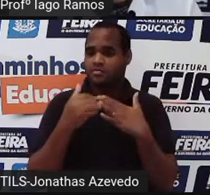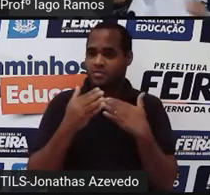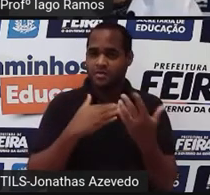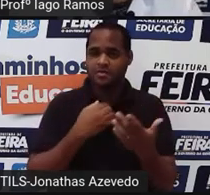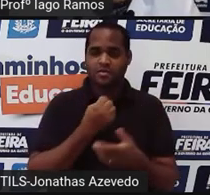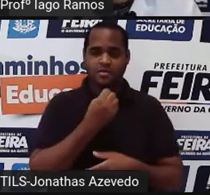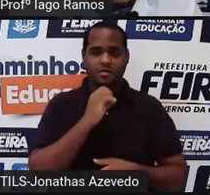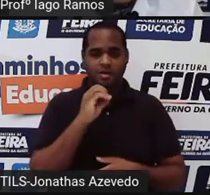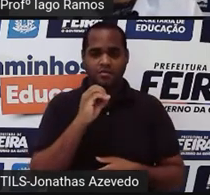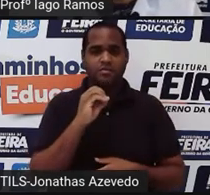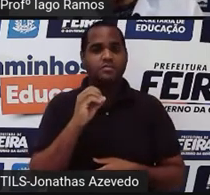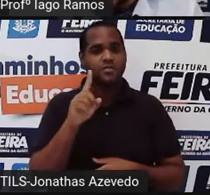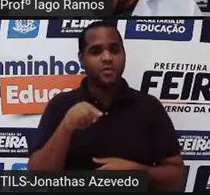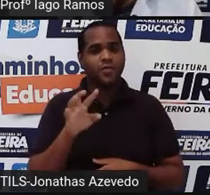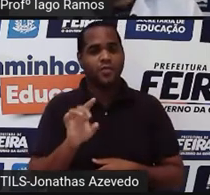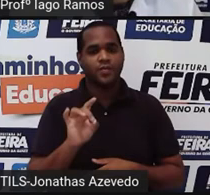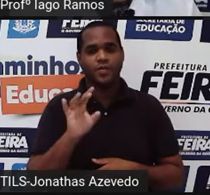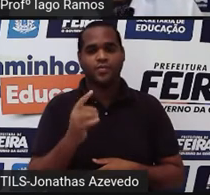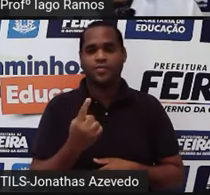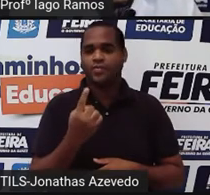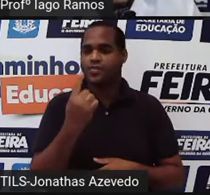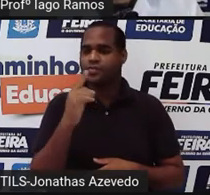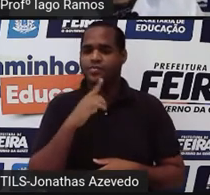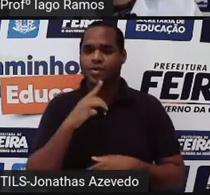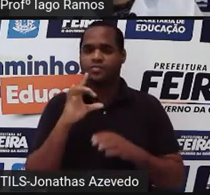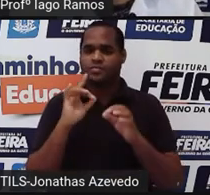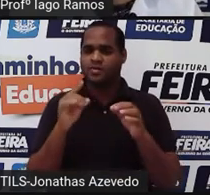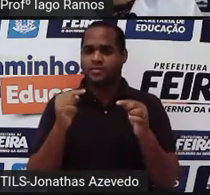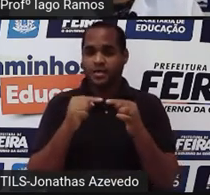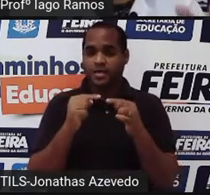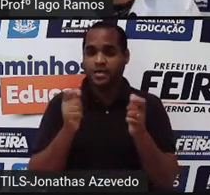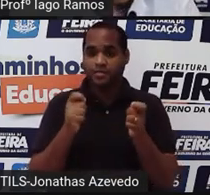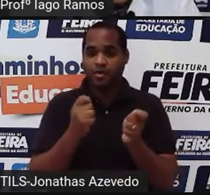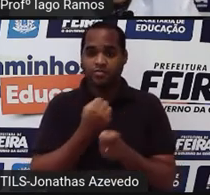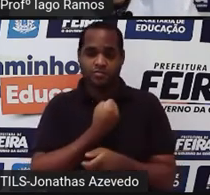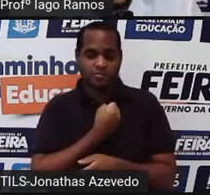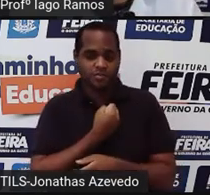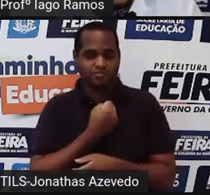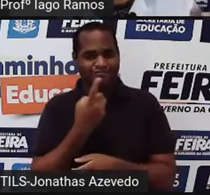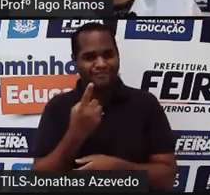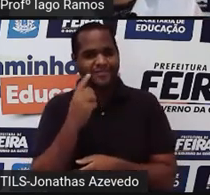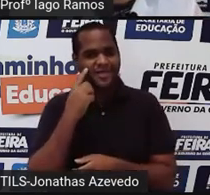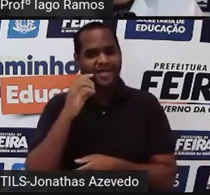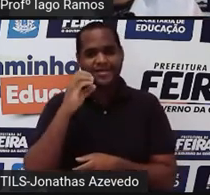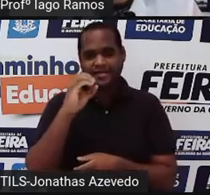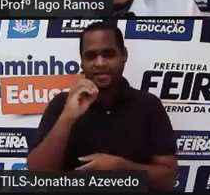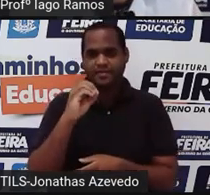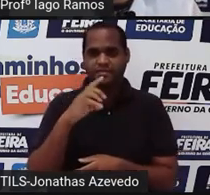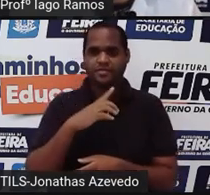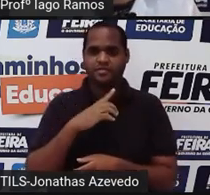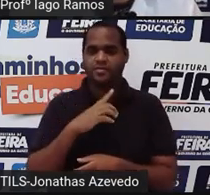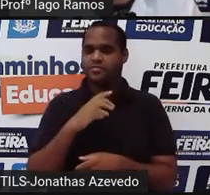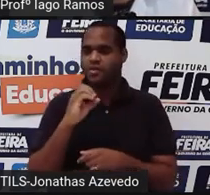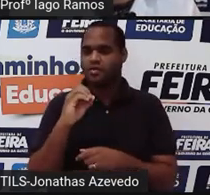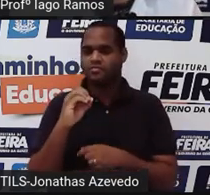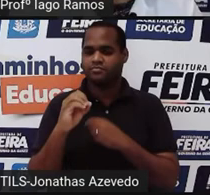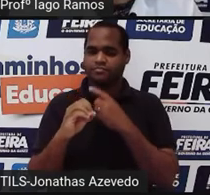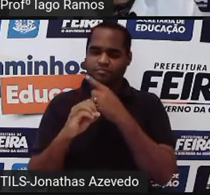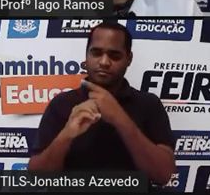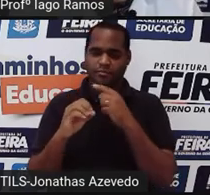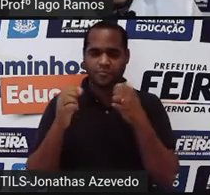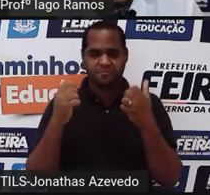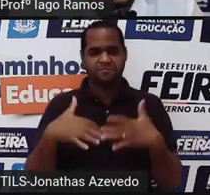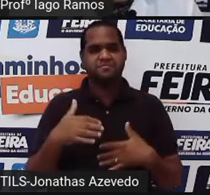tá? Então, esse é o único caso que uma potência elevada a 0 não vai dar 1. É o 0 elevado a 0, uma indeterminação, tá bom?